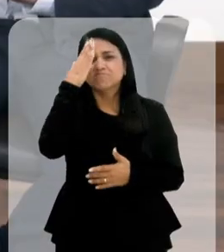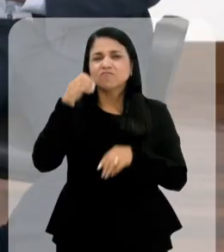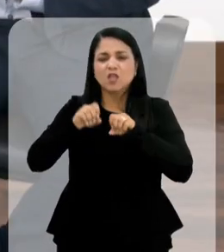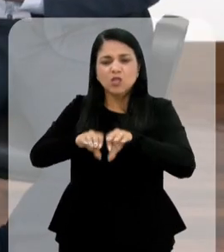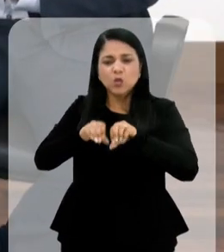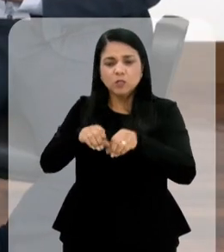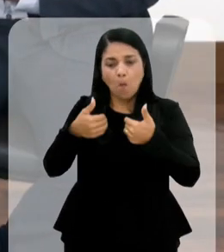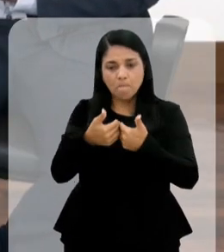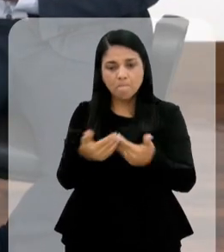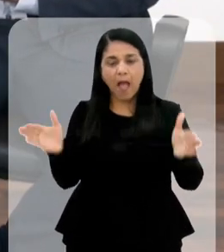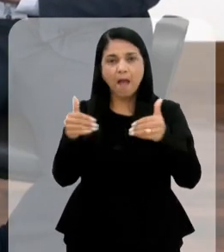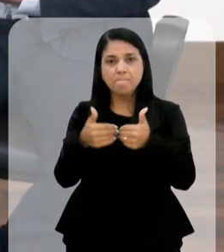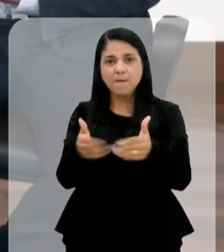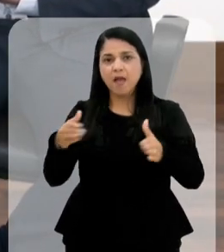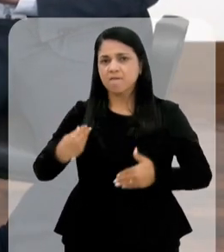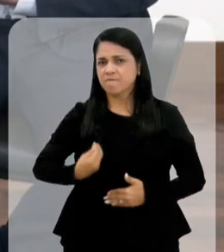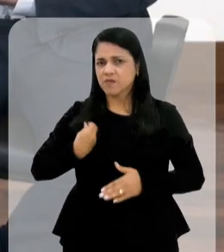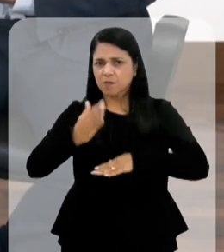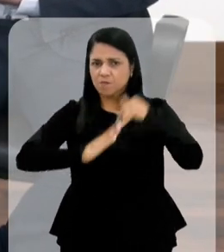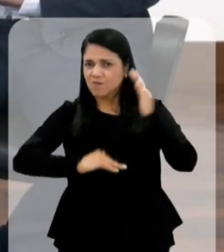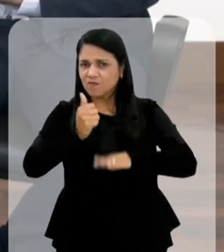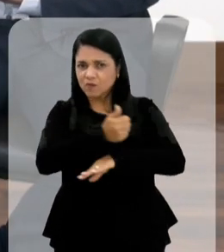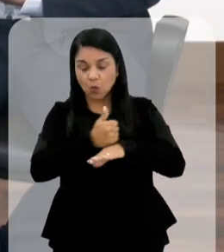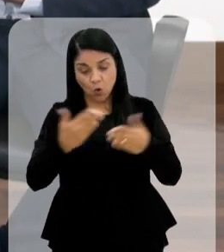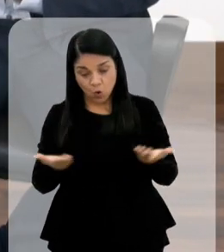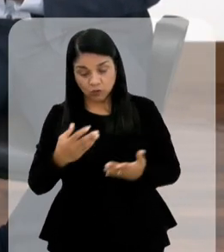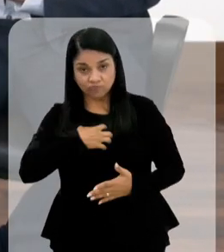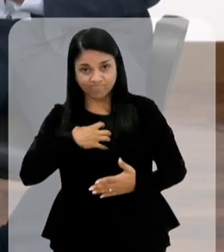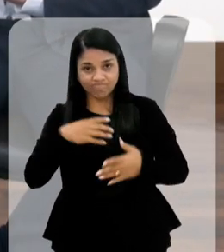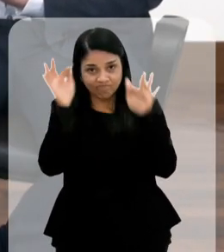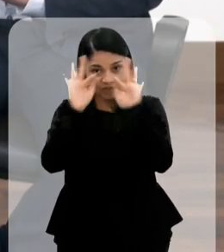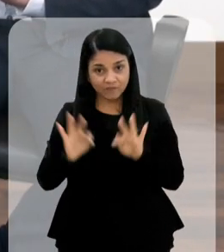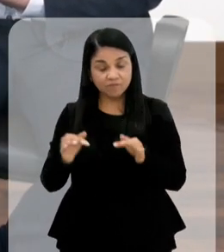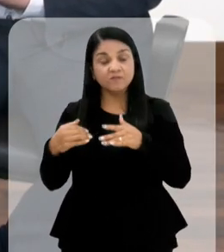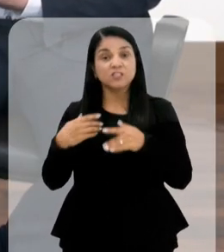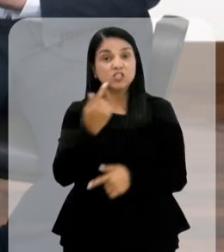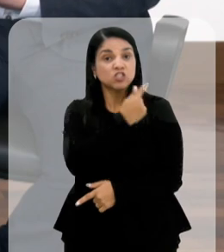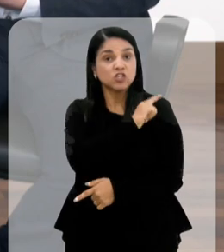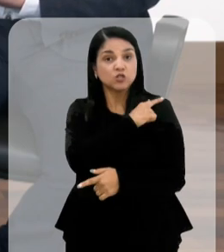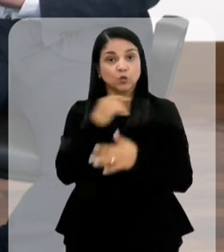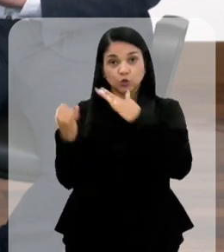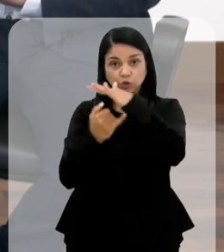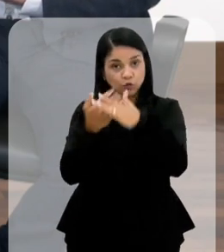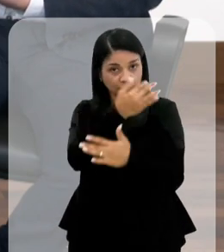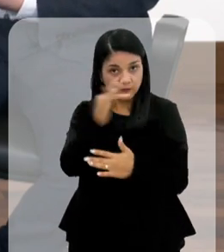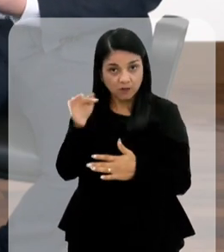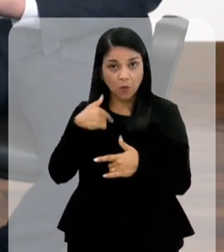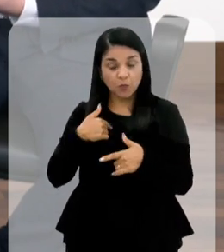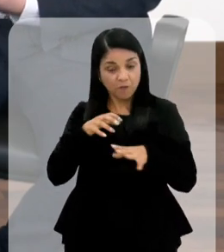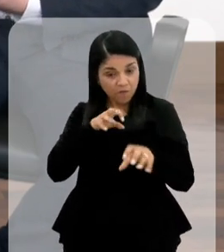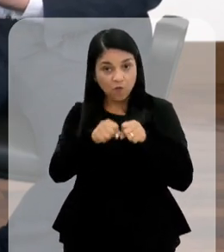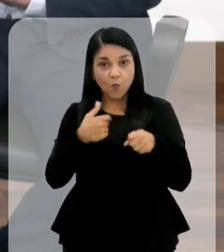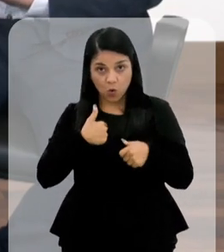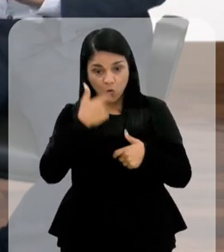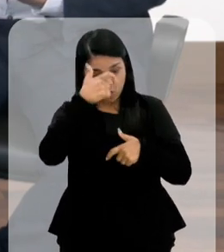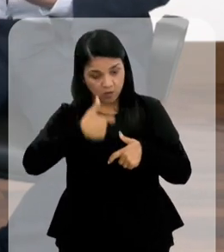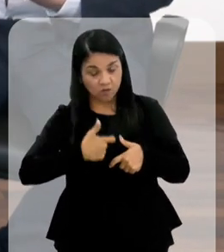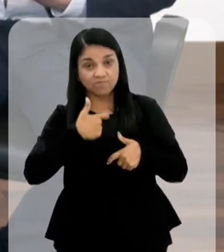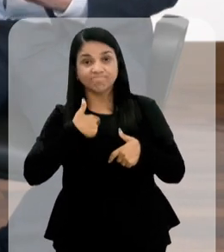me permitiu abrir algumas portas. Então, assim, eu fico muito feliz hoje de ser gestor desse Instituto, que me formou.